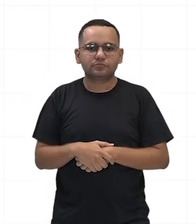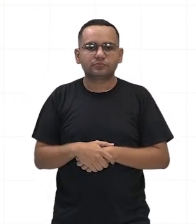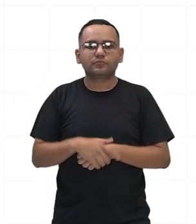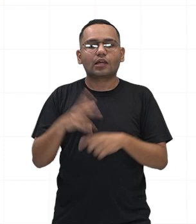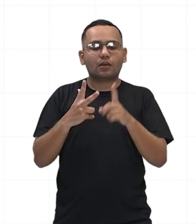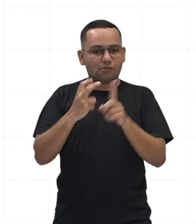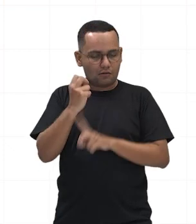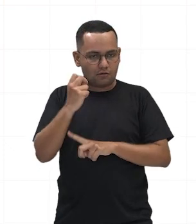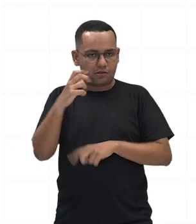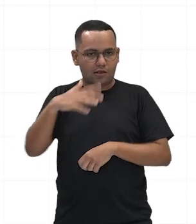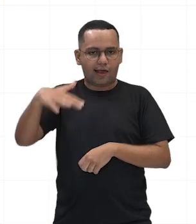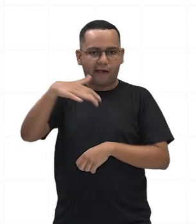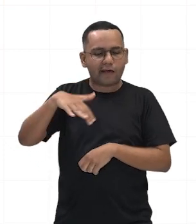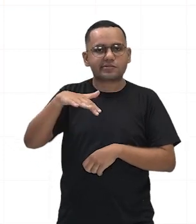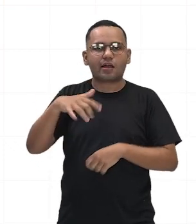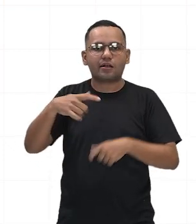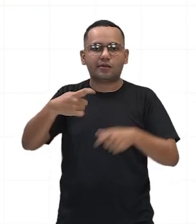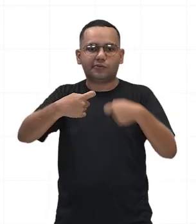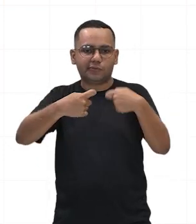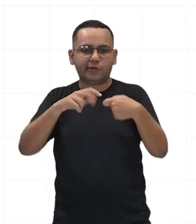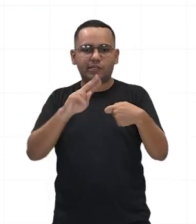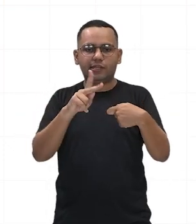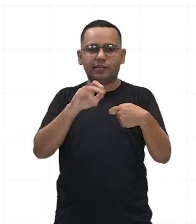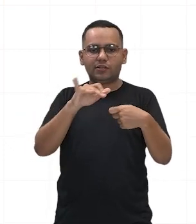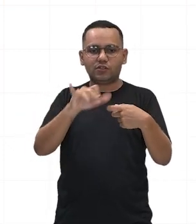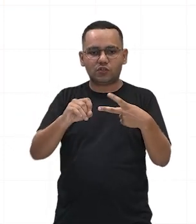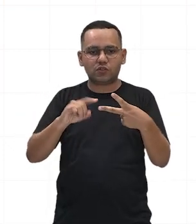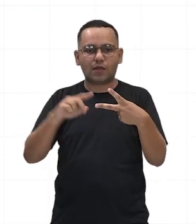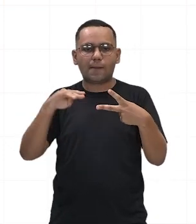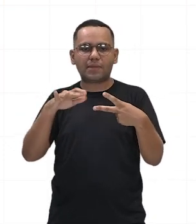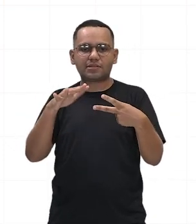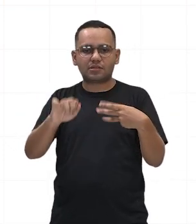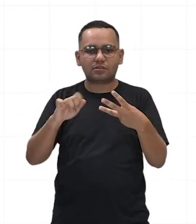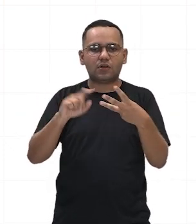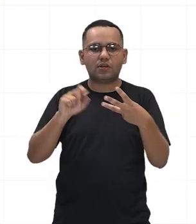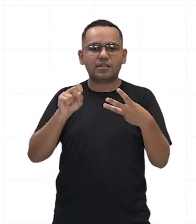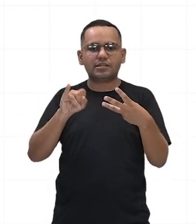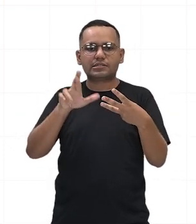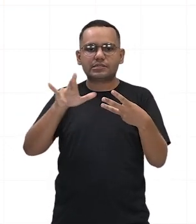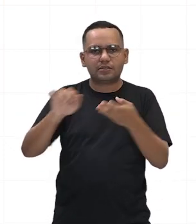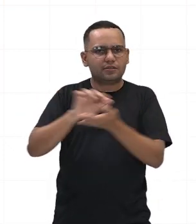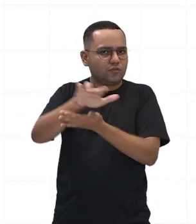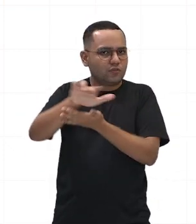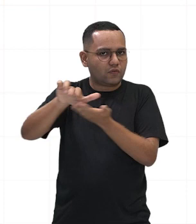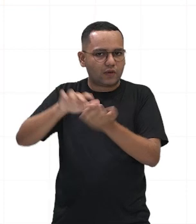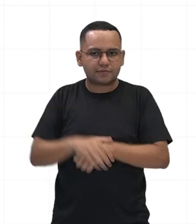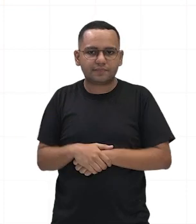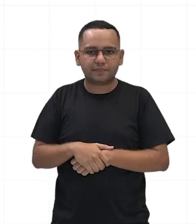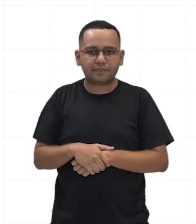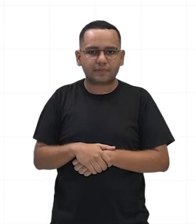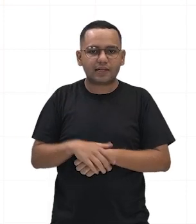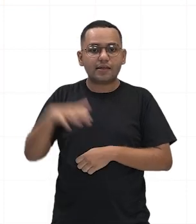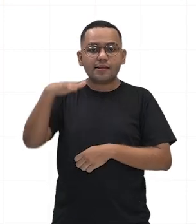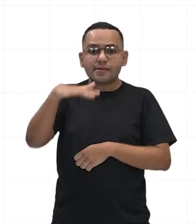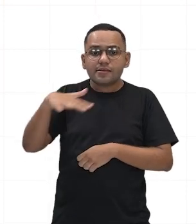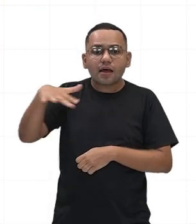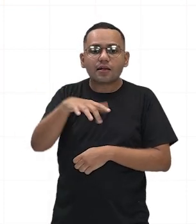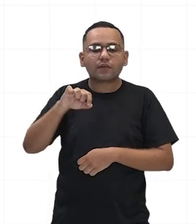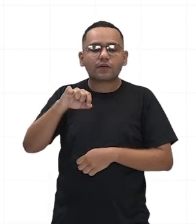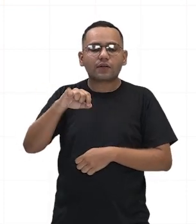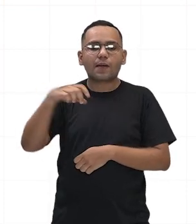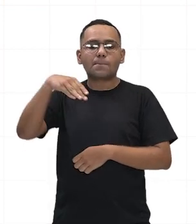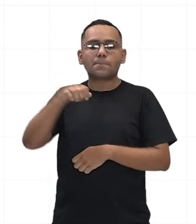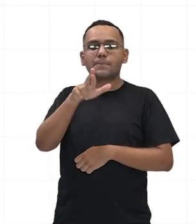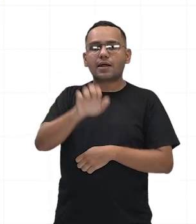do Egito e, assim, o Mar Mediterrâneo tornou-se o Mar Mare Nostrum, significa